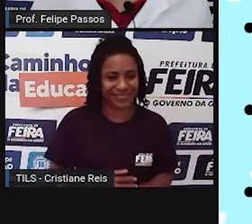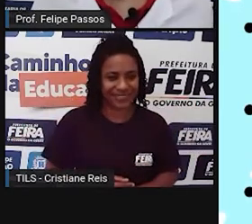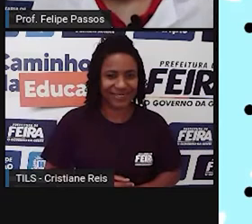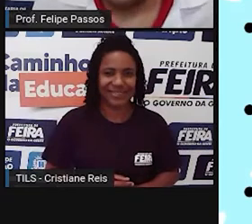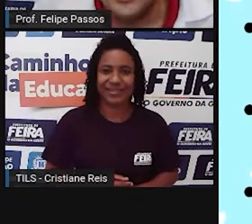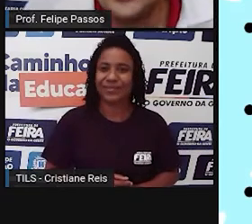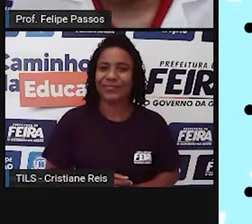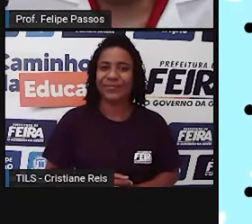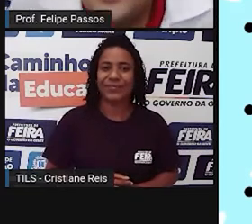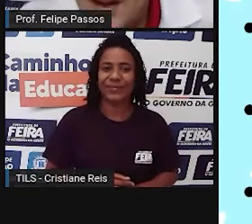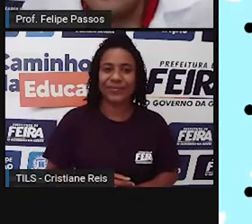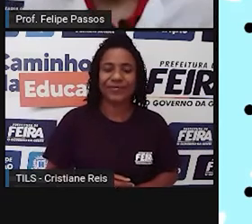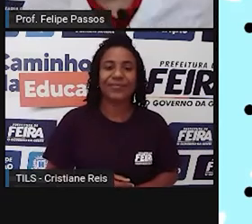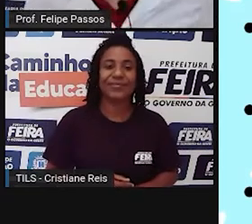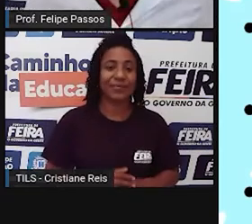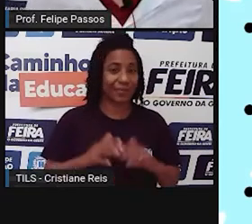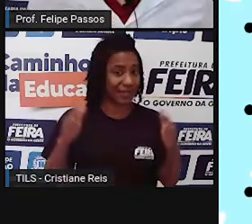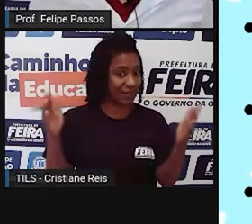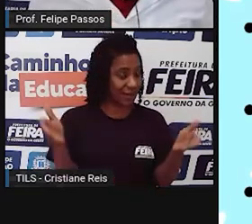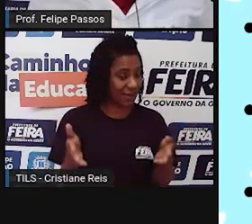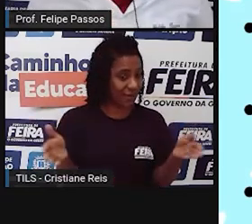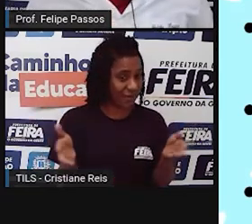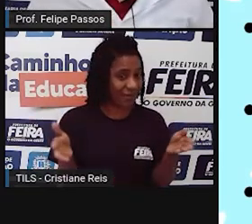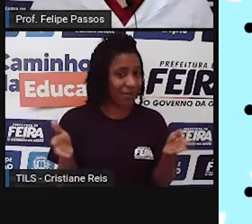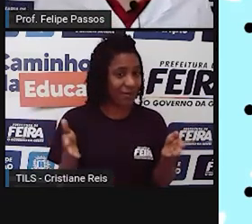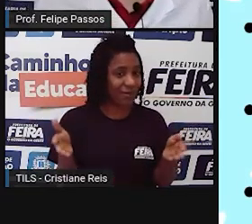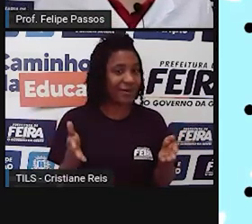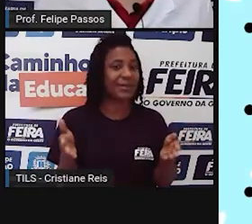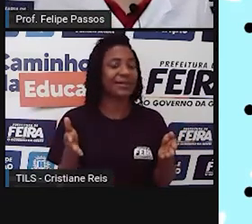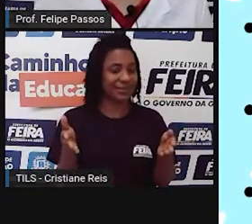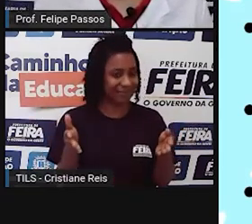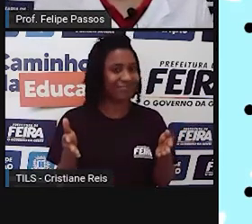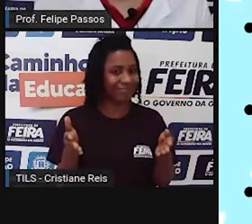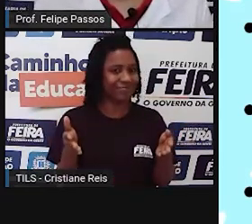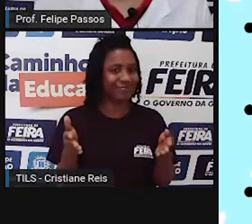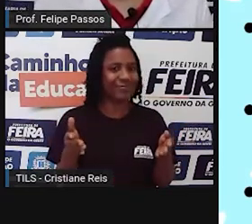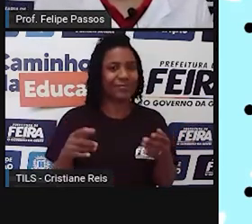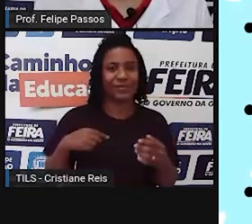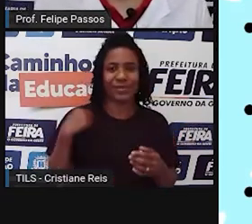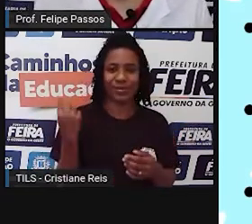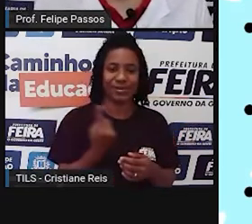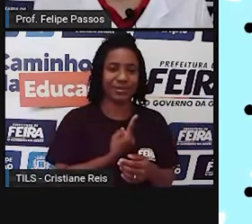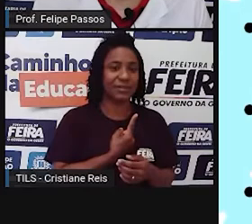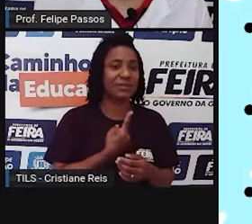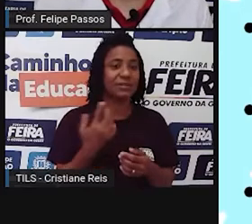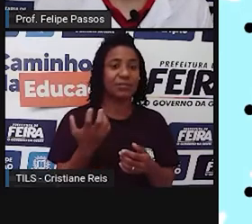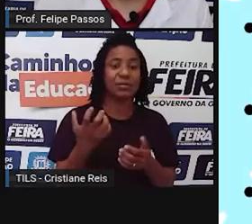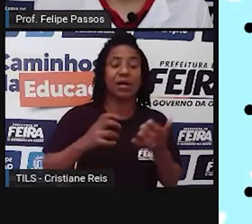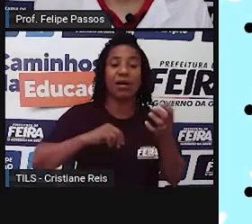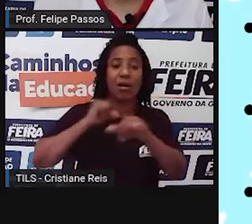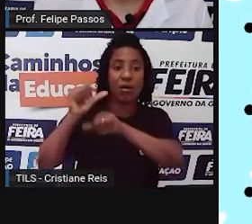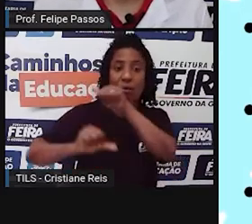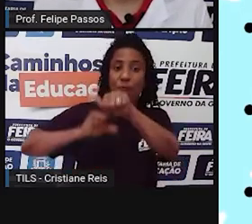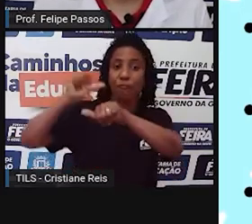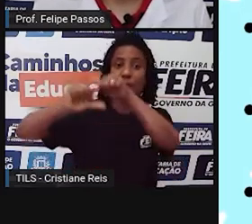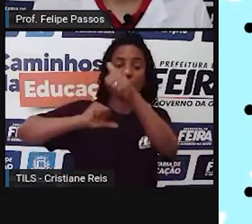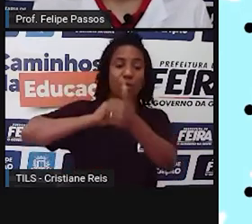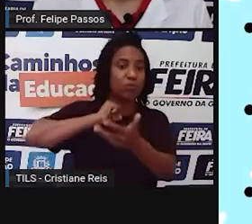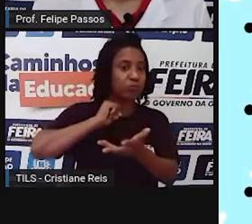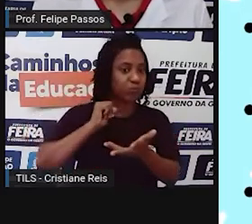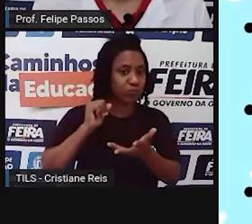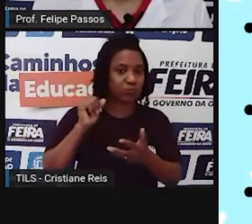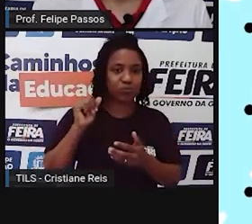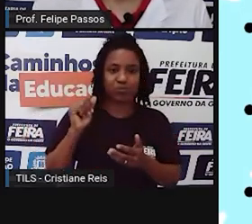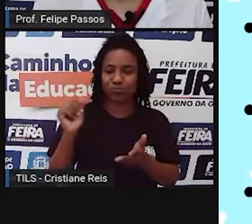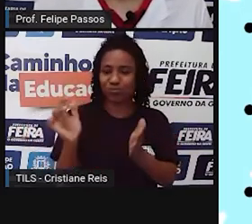Já no momento que a gente está vivendo agora, a gente está numa revolução chamada Revolução Digital. Em algumas fontes, vocês podem ver também,